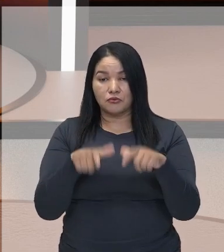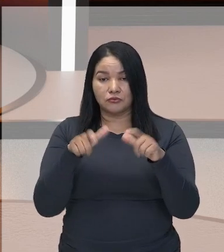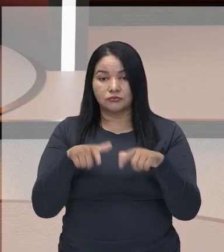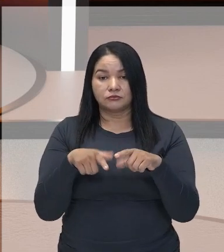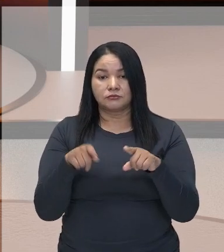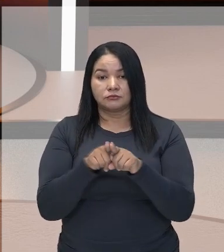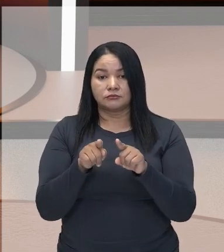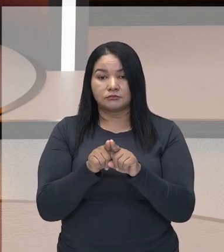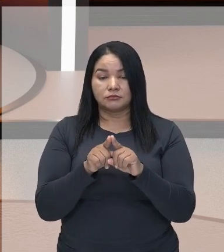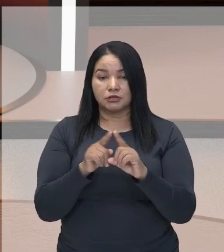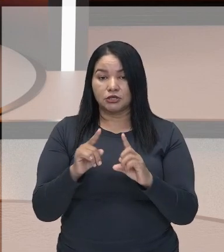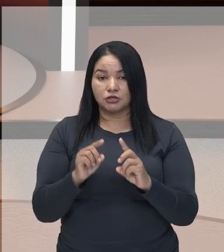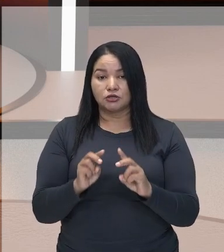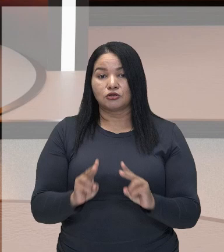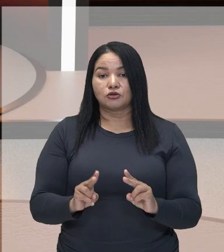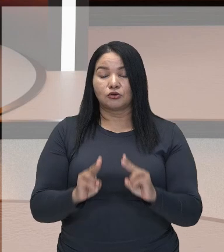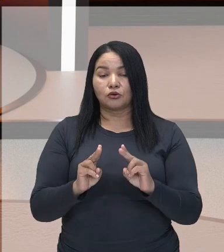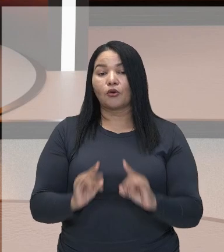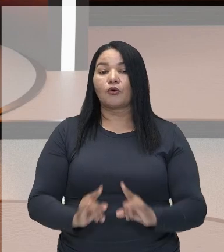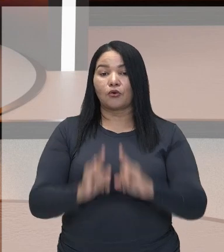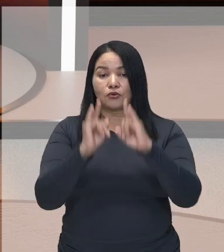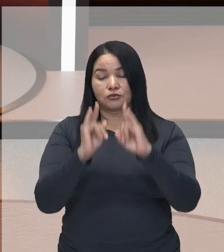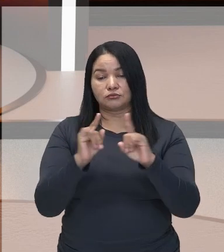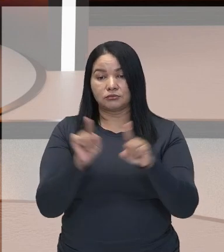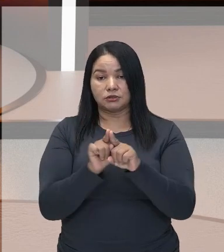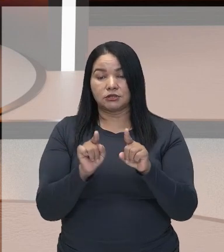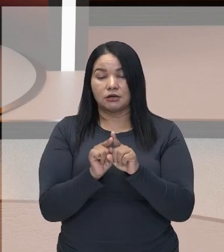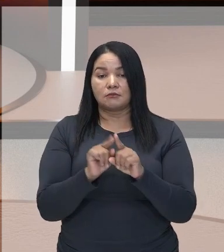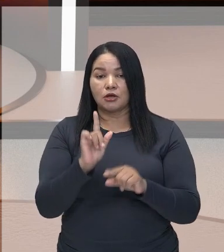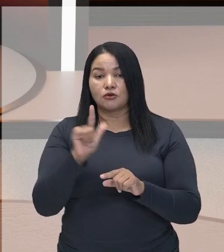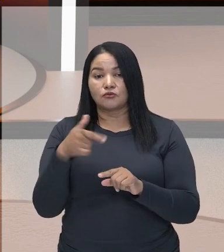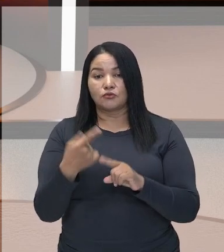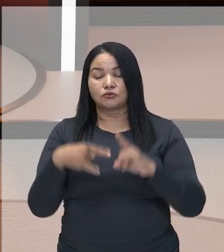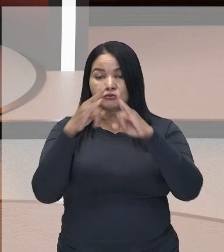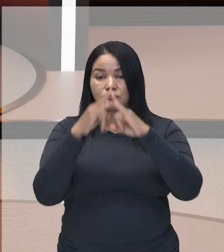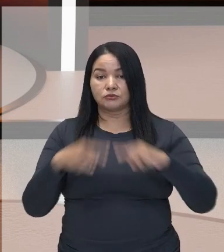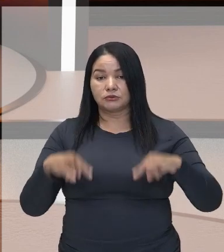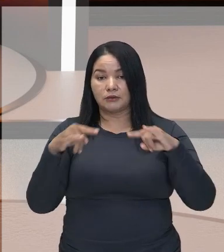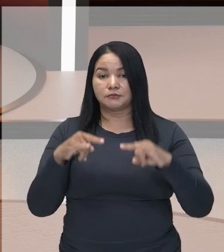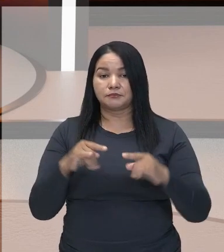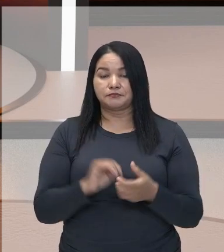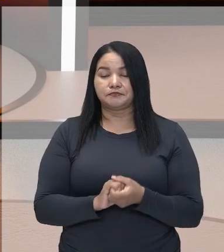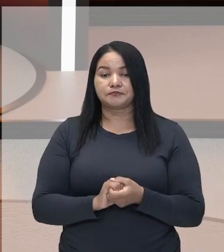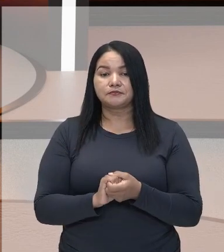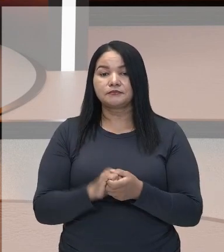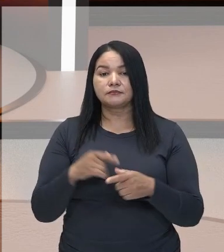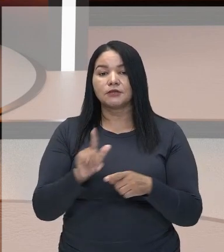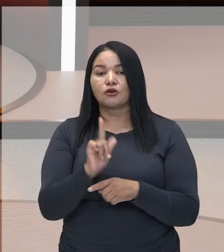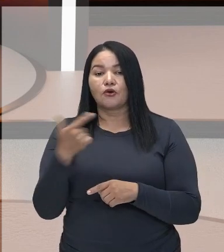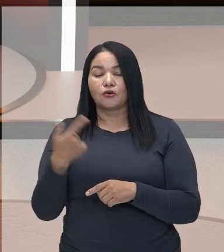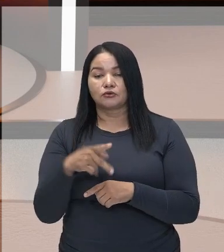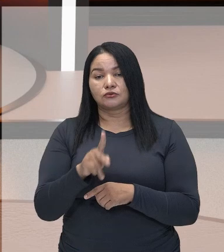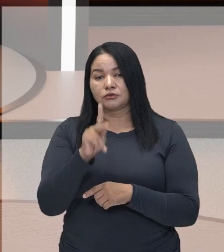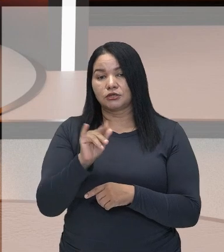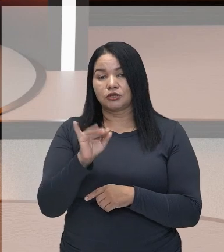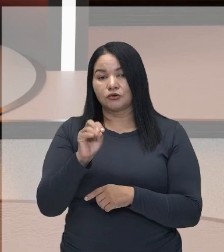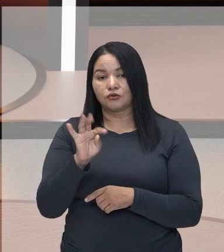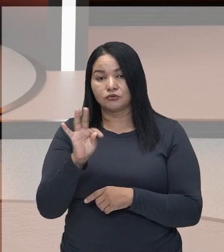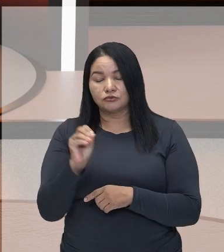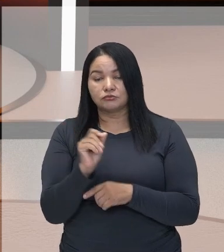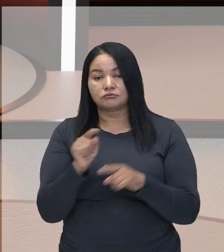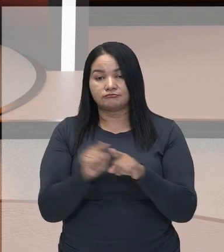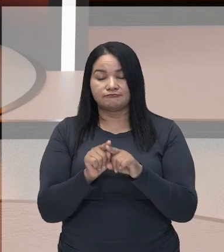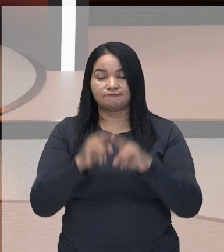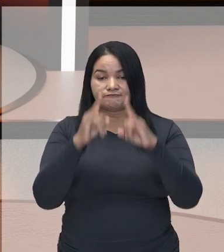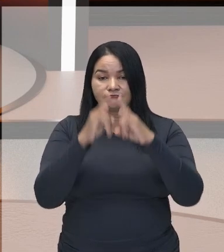Torre de Tóquio e também o Templo Sensody. Depois, a gente fala de Kyoto, que é conhecida pelos seus templos,